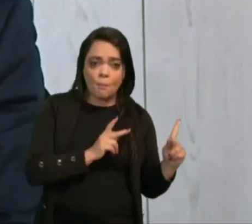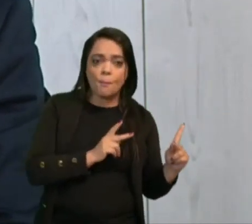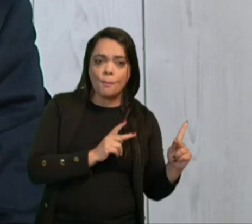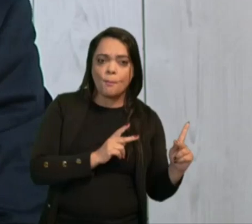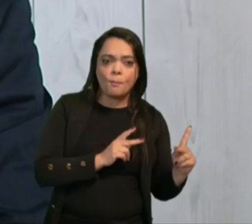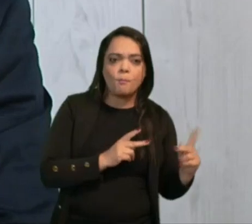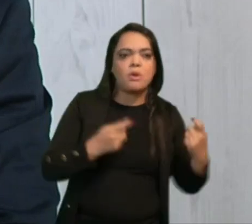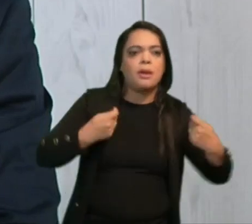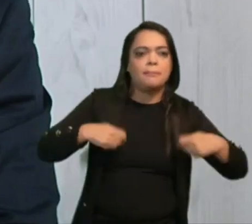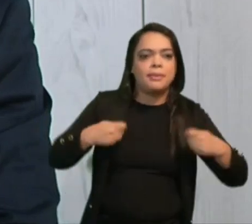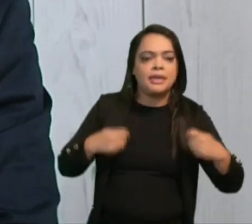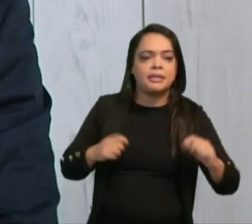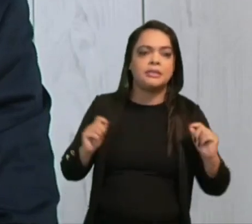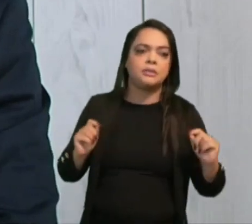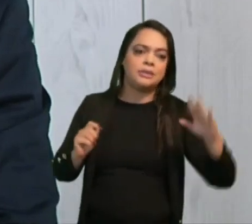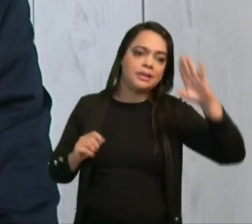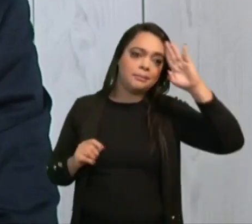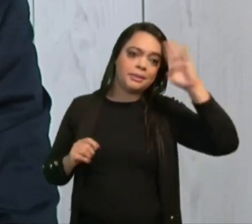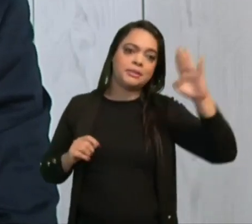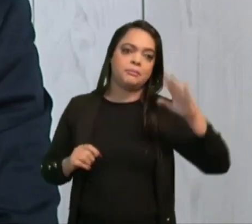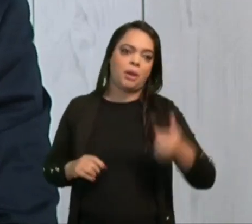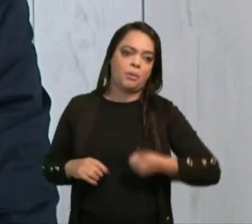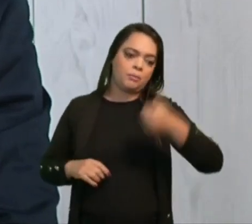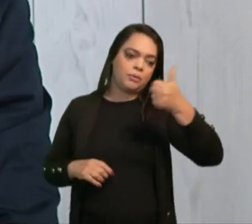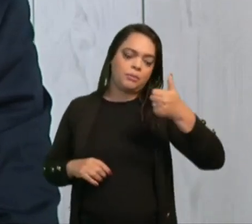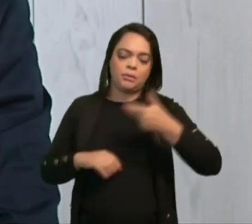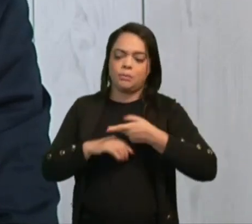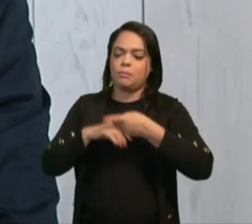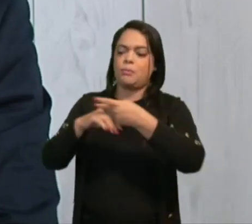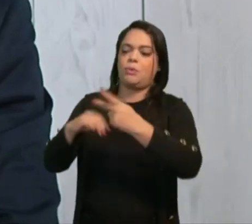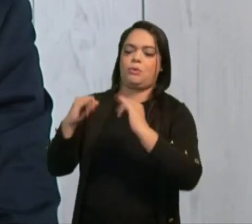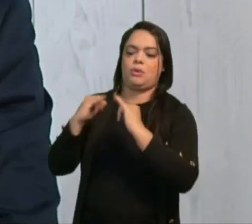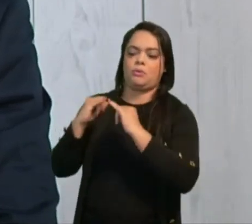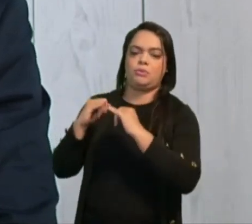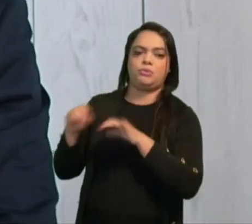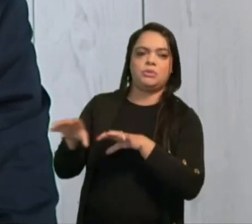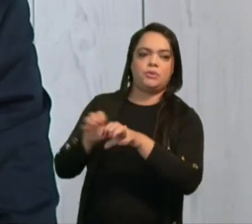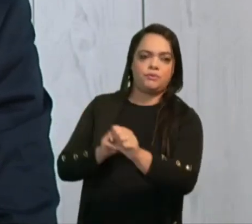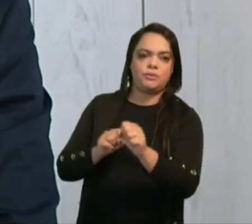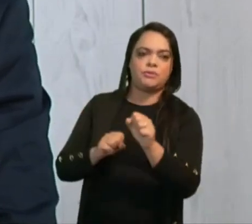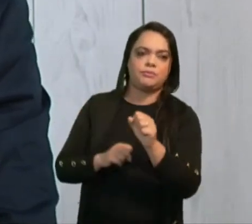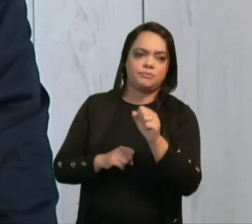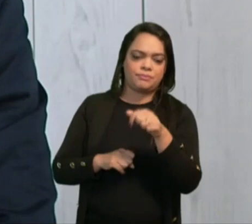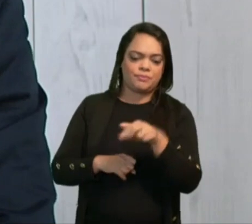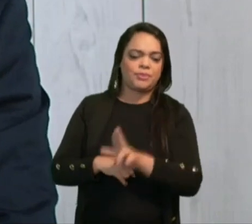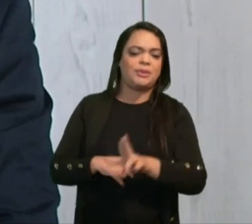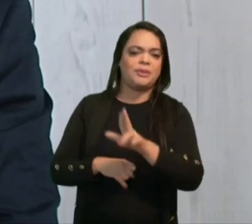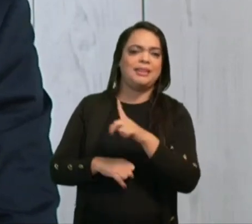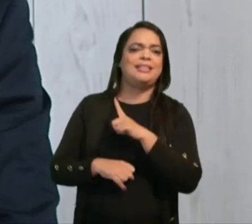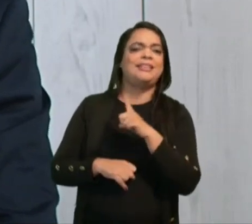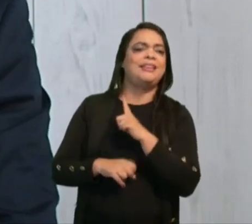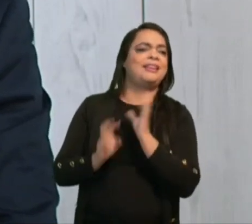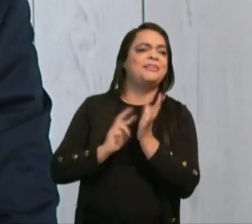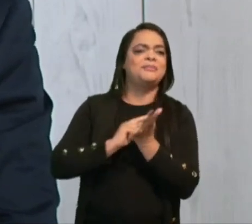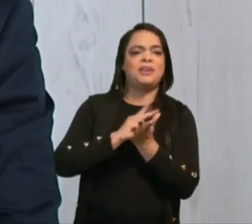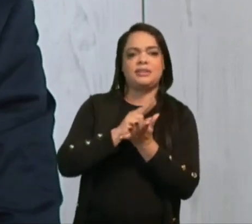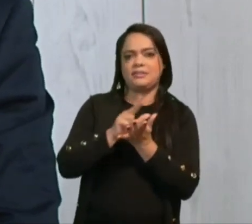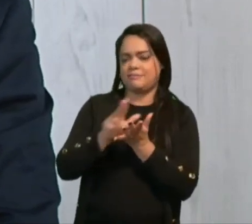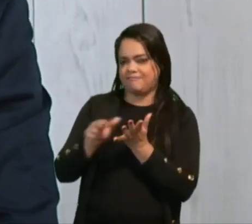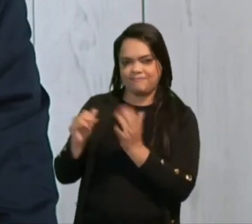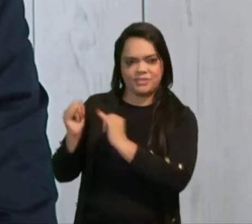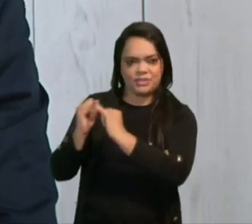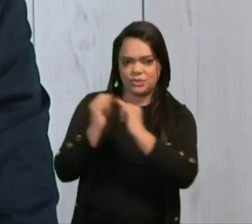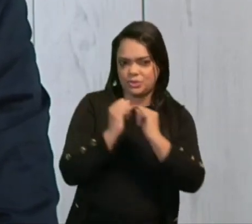precisa, como primeiro passo, procurar uma entidade formadora. Aqui na cidade, nós temos diversas entidades,